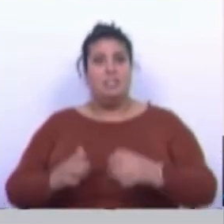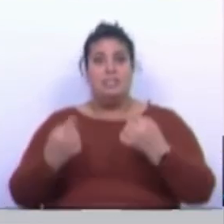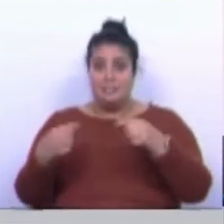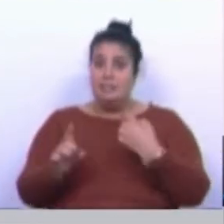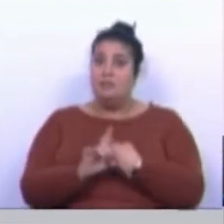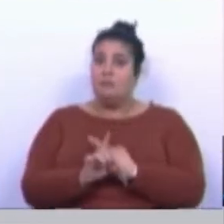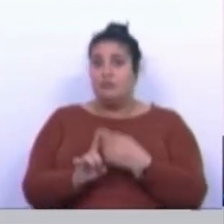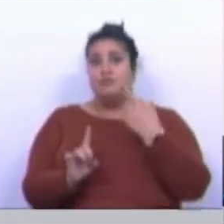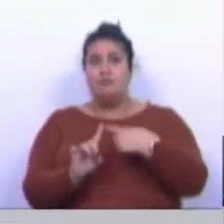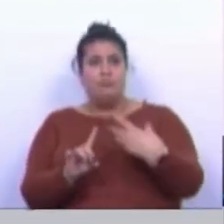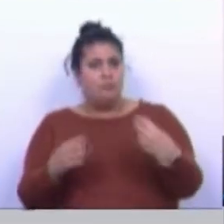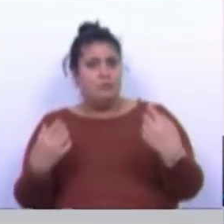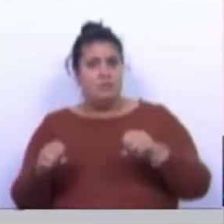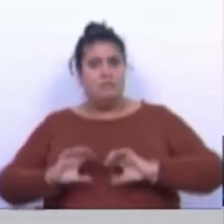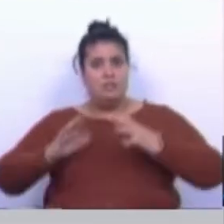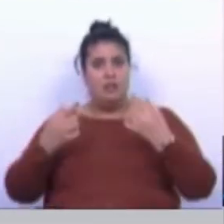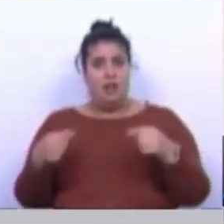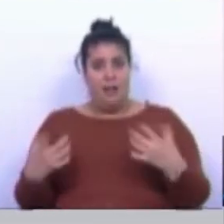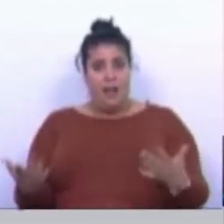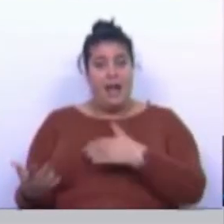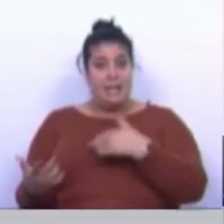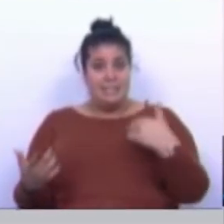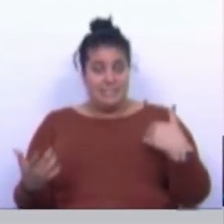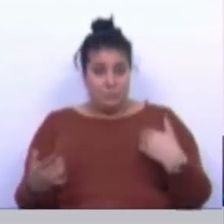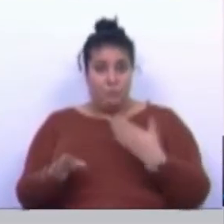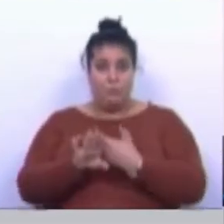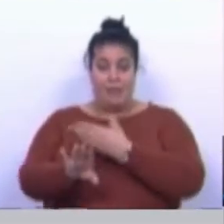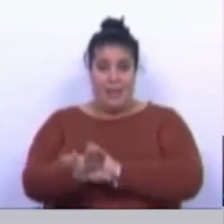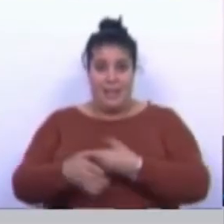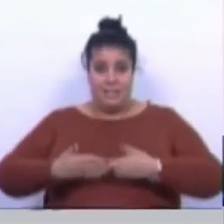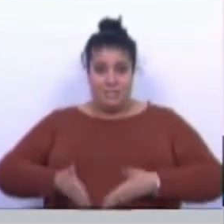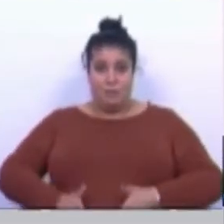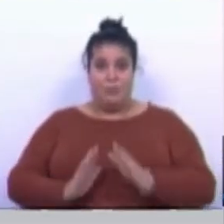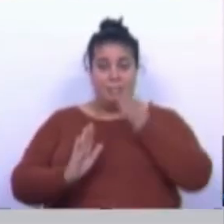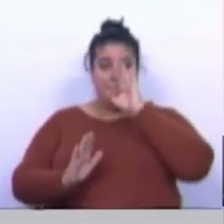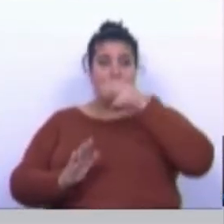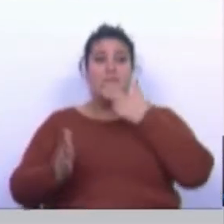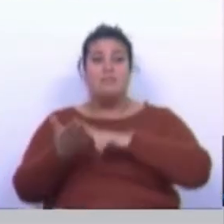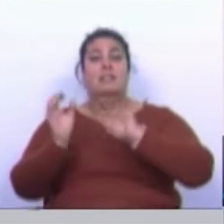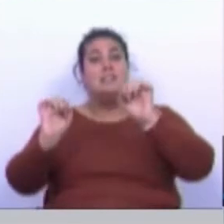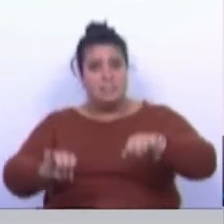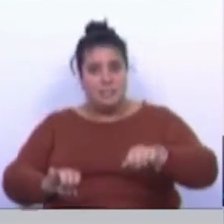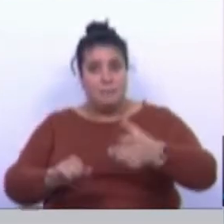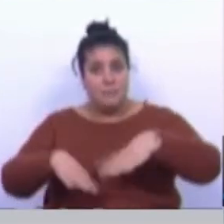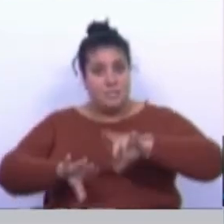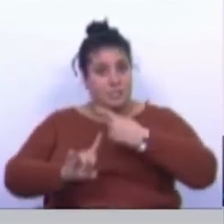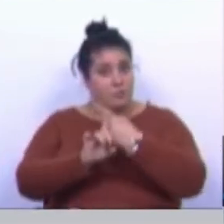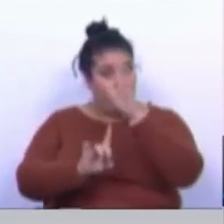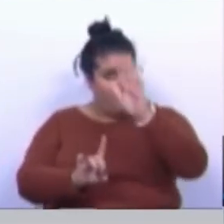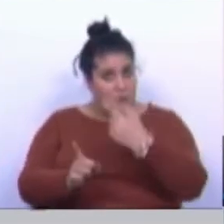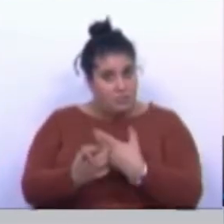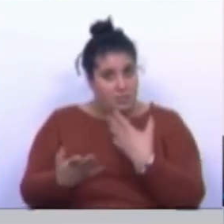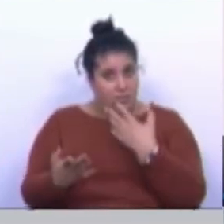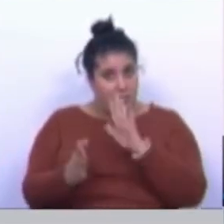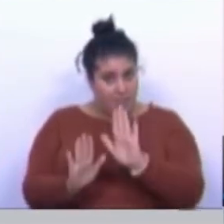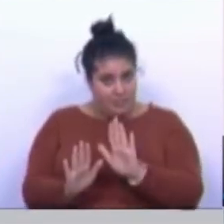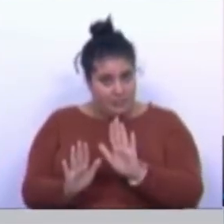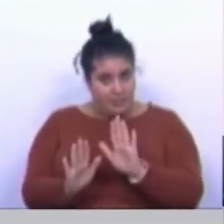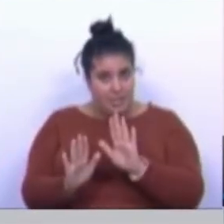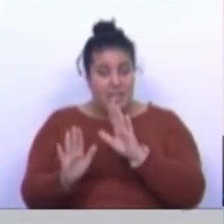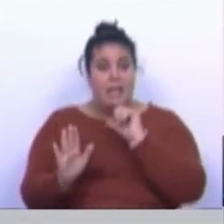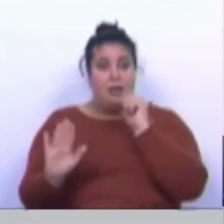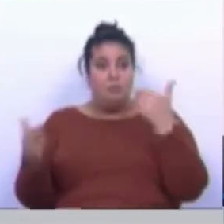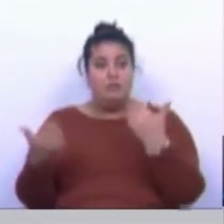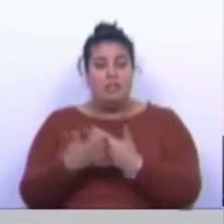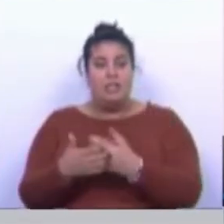taxas de saúde perinatal, isso é verdade. No entanto, queríamos aqui só reiterar que a nossa